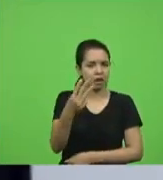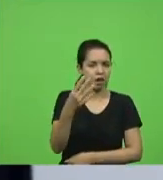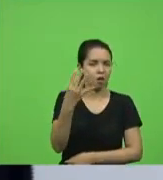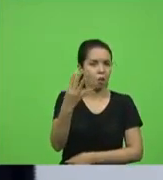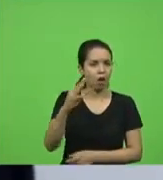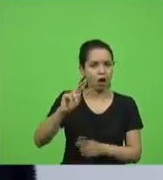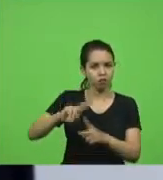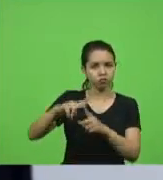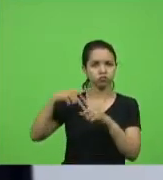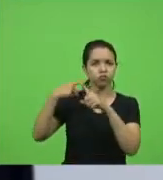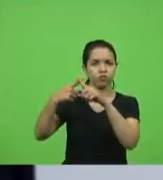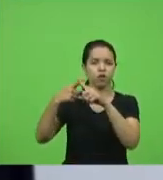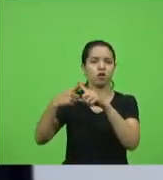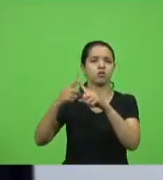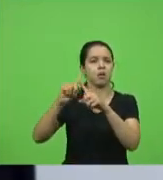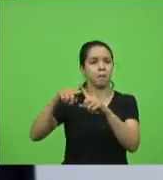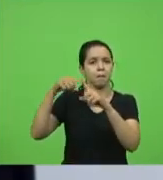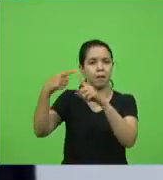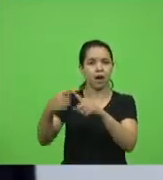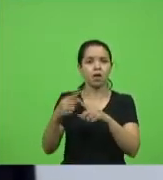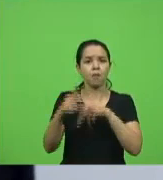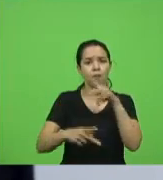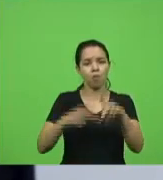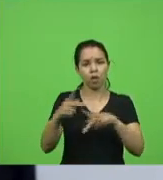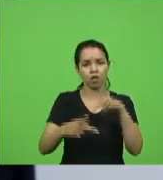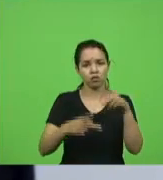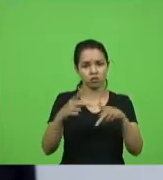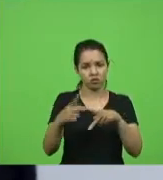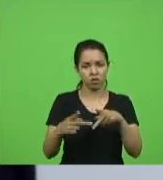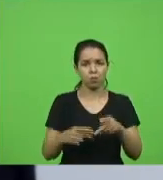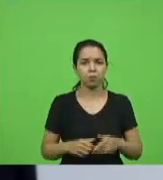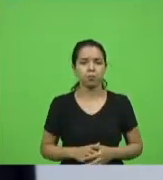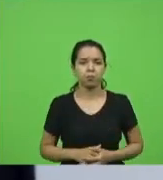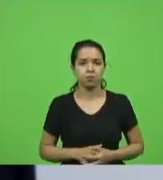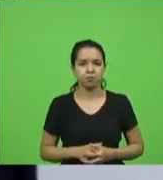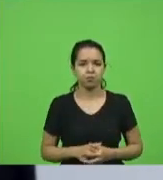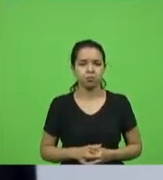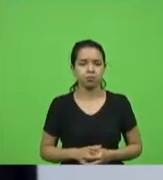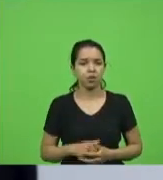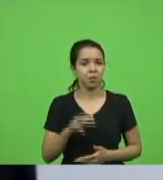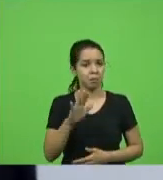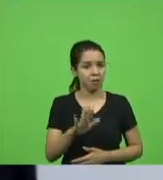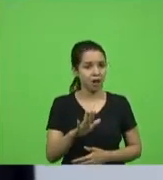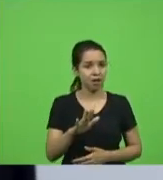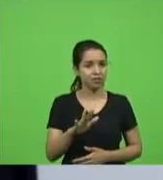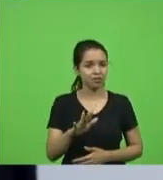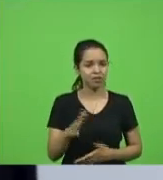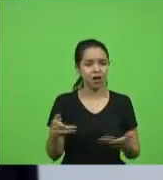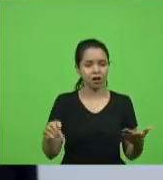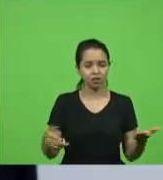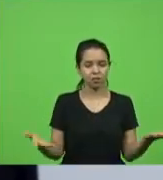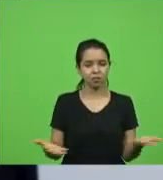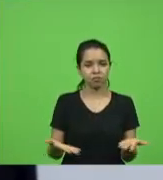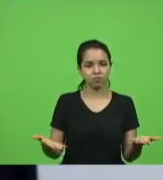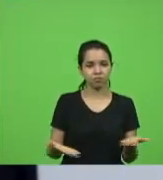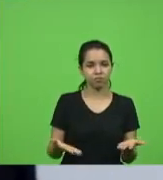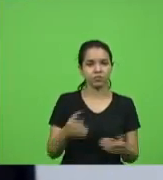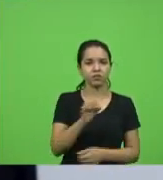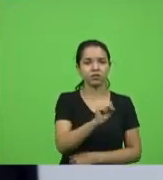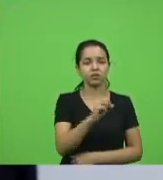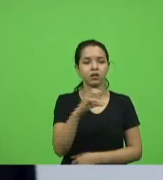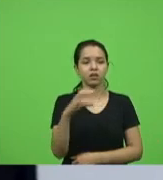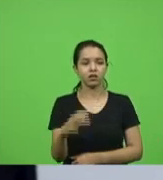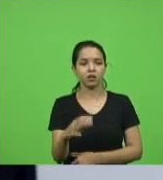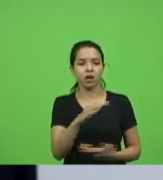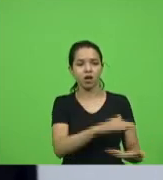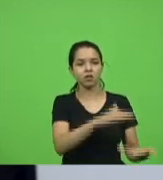o total da sua população enquanto isso nós vemos aí Santa Catarina recebe